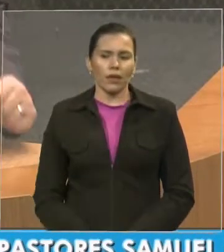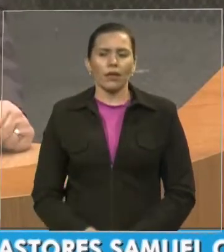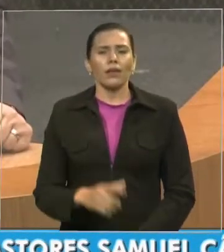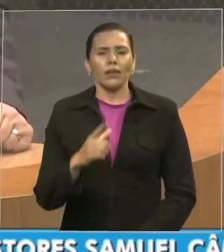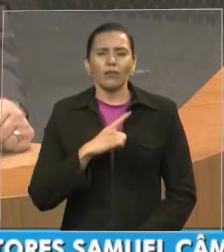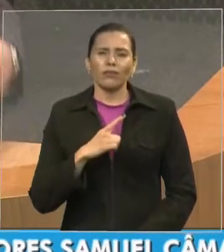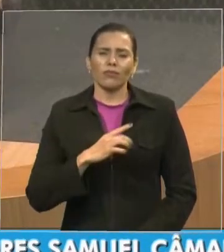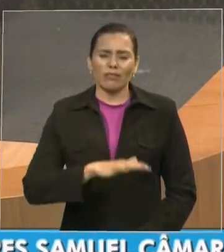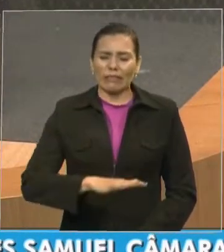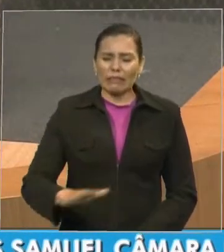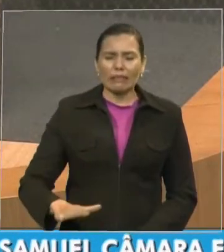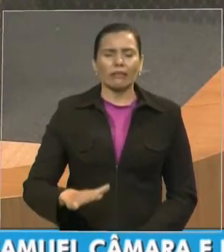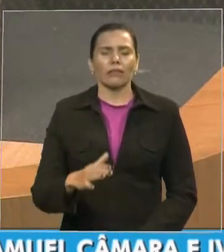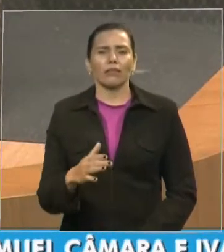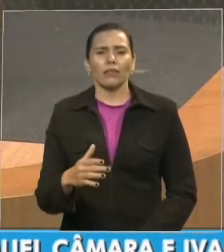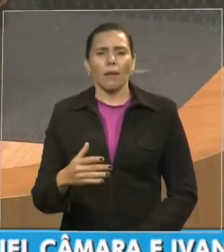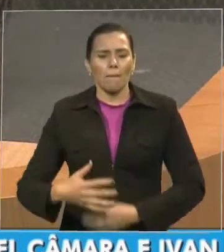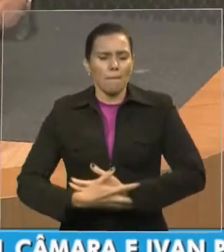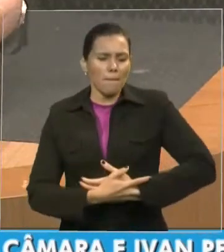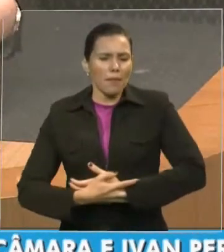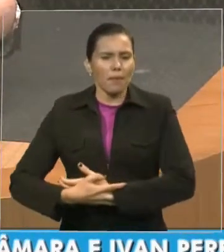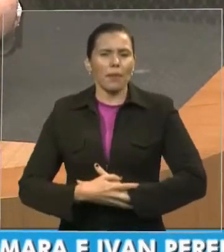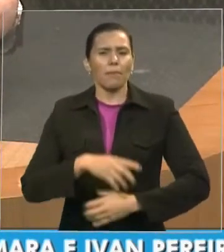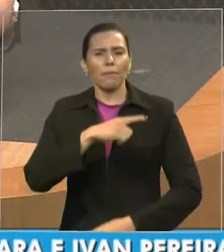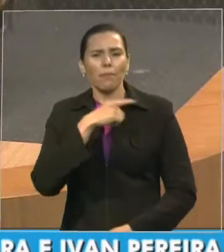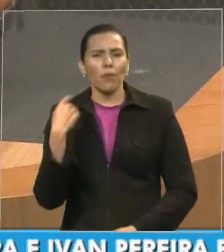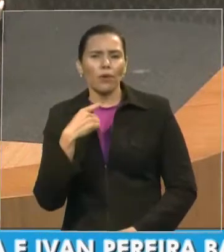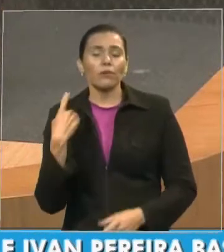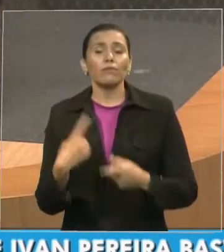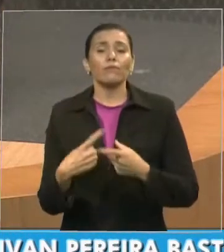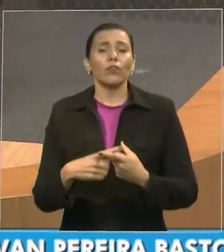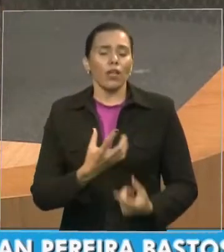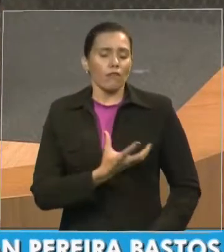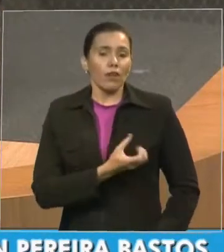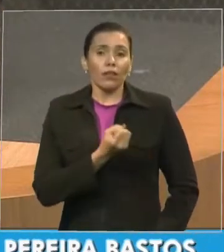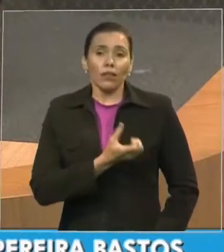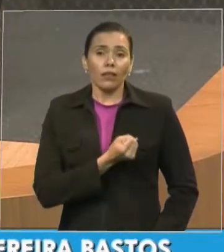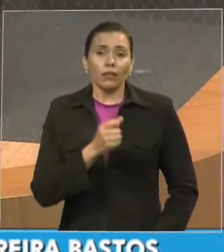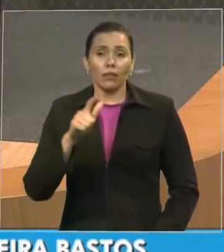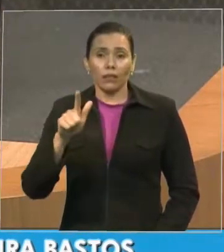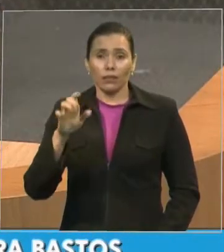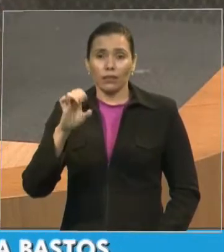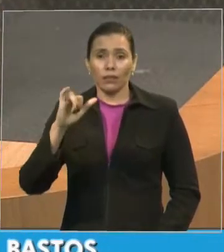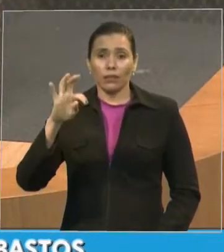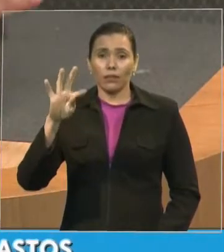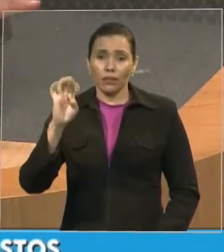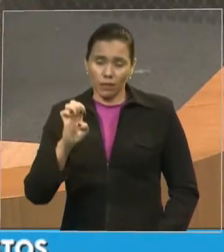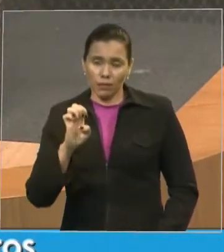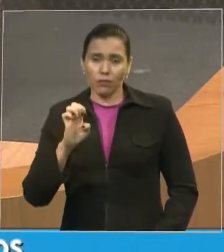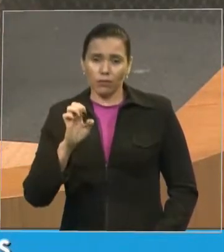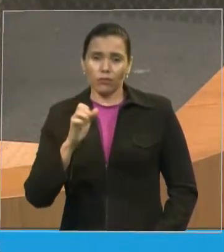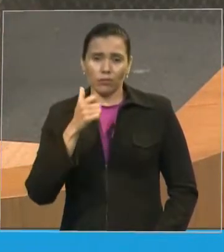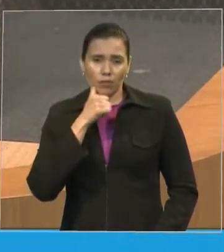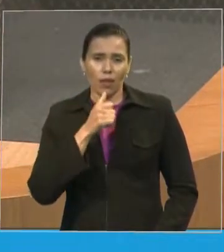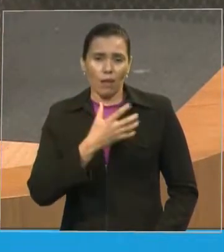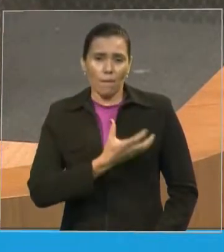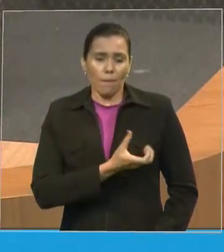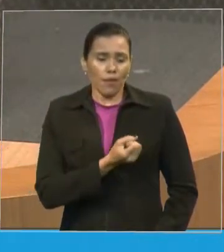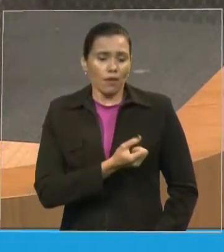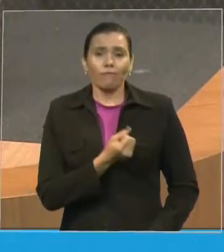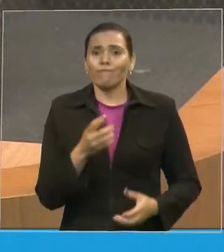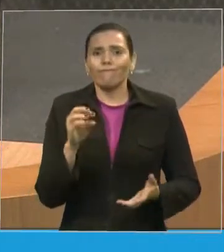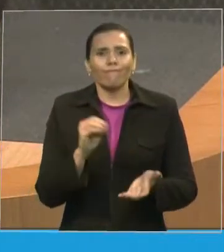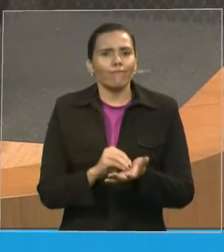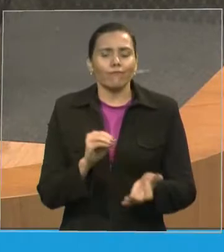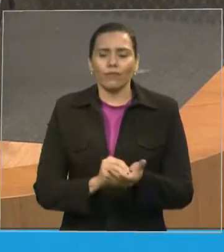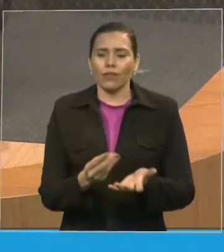-nascidas por falta de leite humano e leite materno, a igreja decidiu e abriu um posto em cada templo e